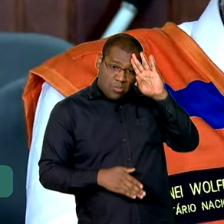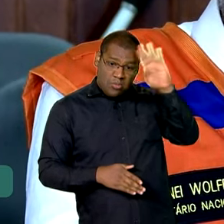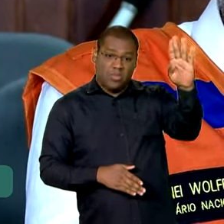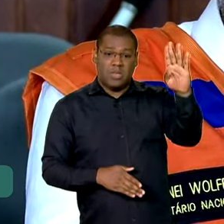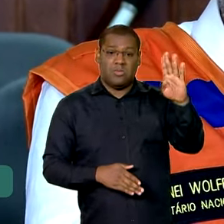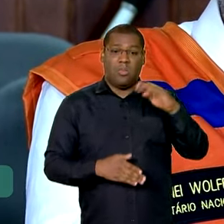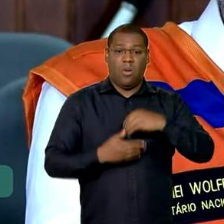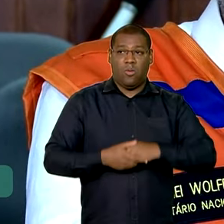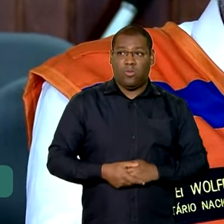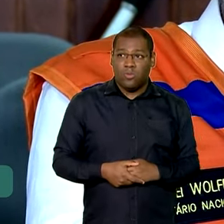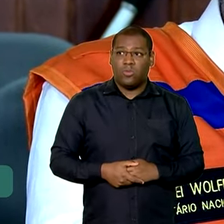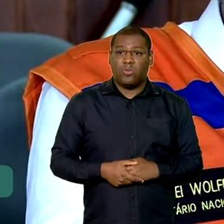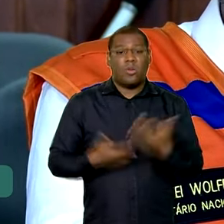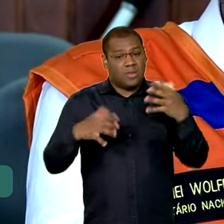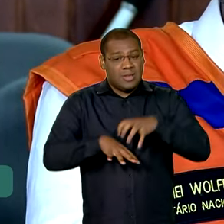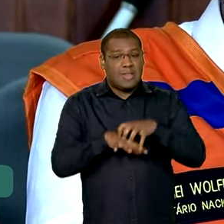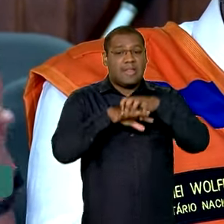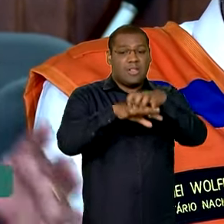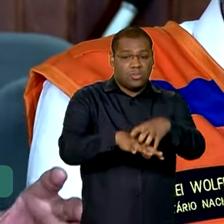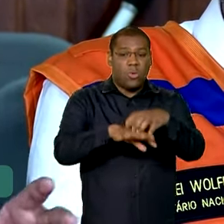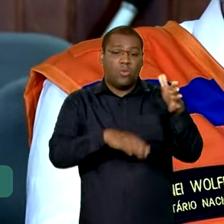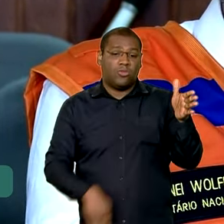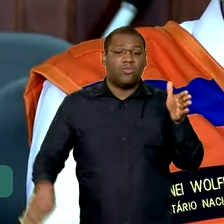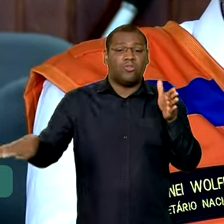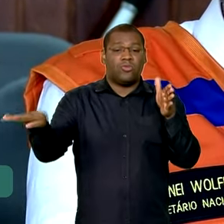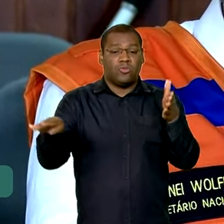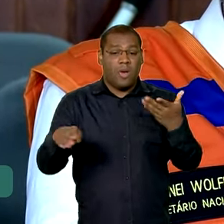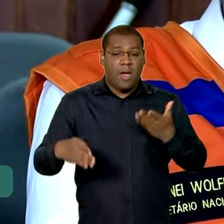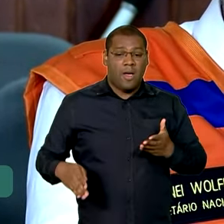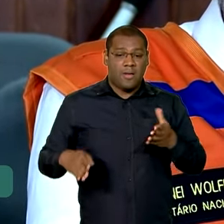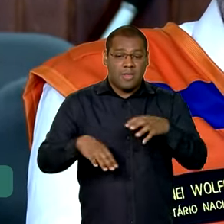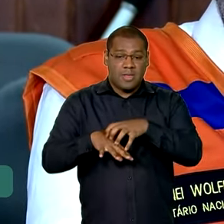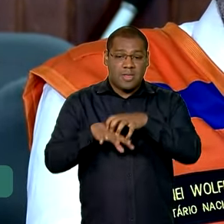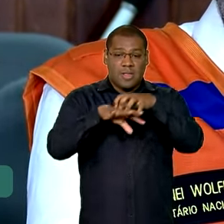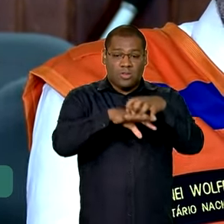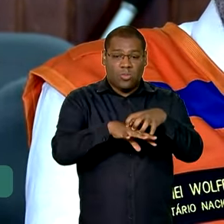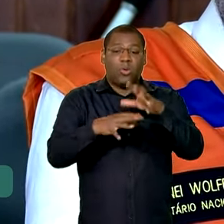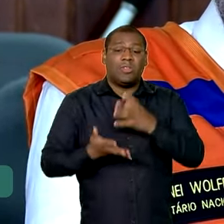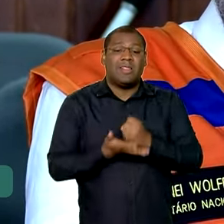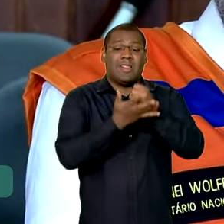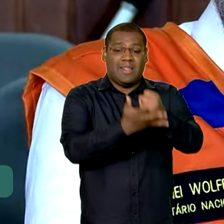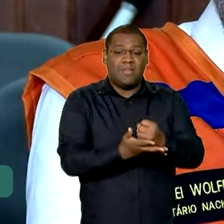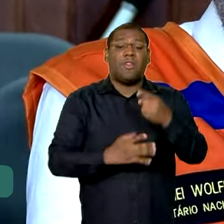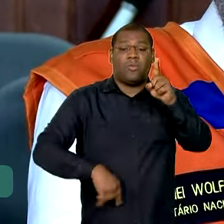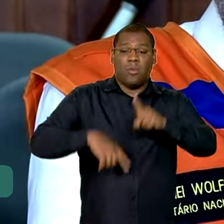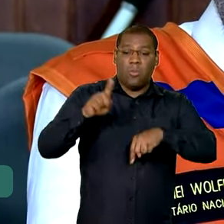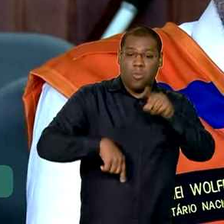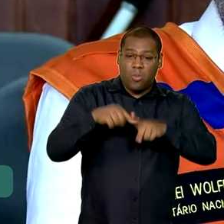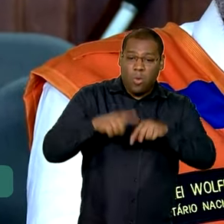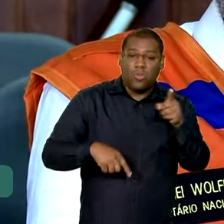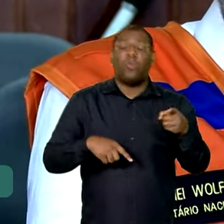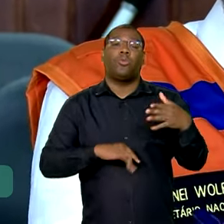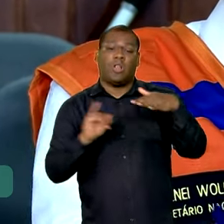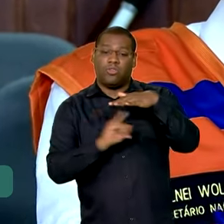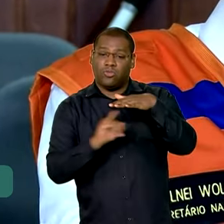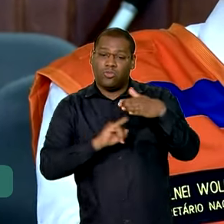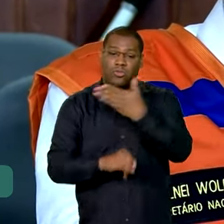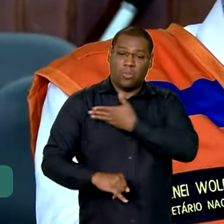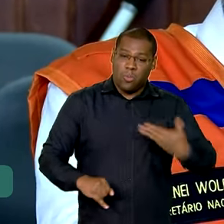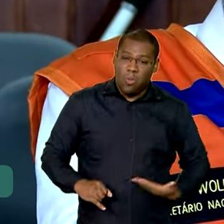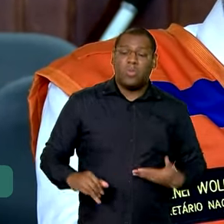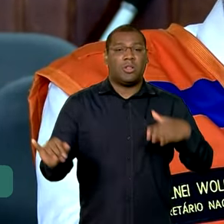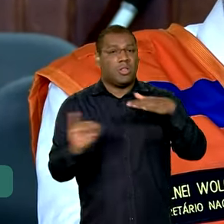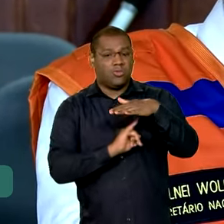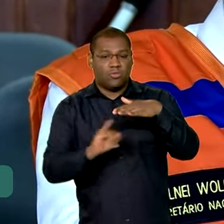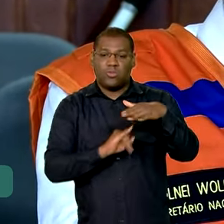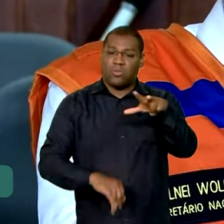tudo o que se precisa para chegar a produtos públicos e privados, na grande Porto Alegre